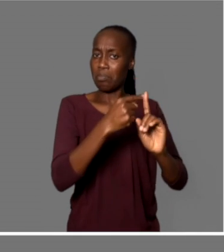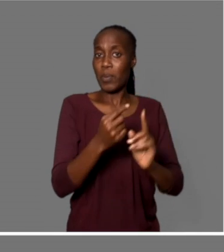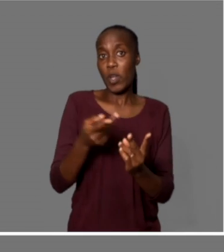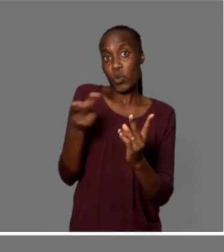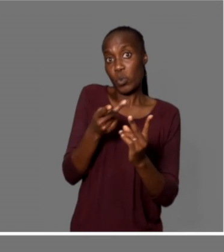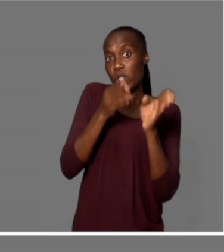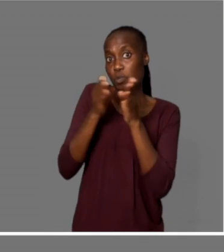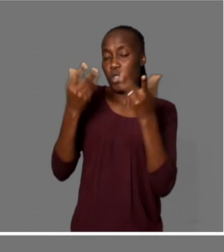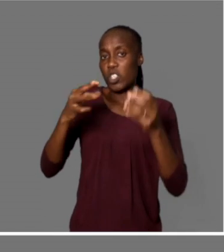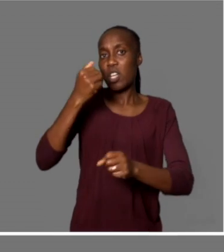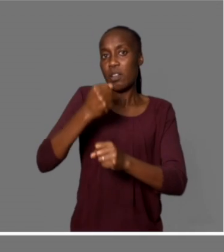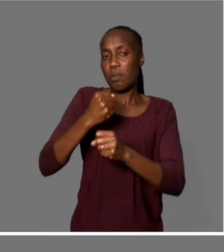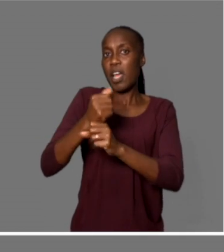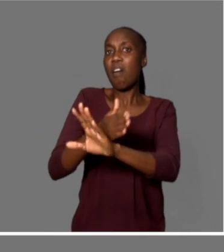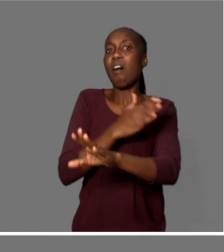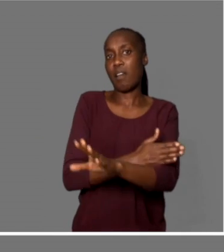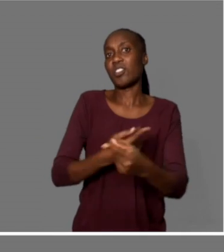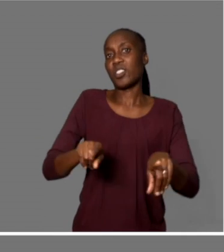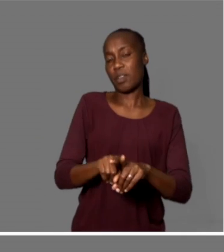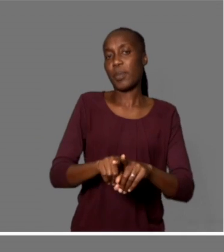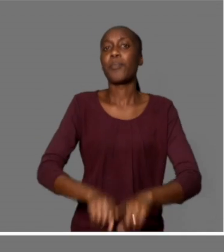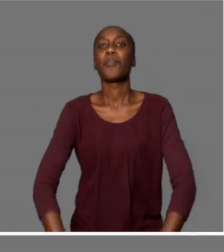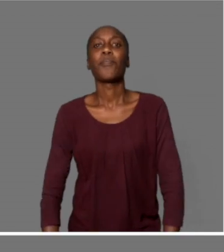sucedida para as duas pessoas com as quais estivemos a trabalhar neste caso.